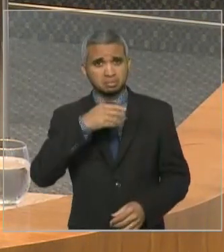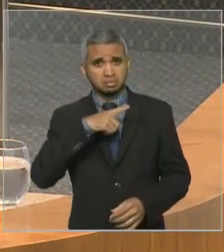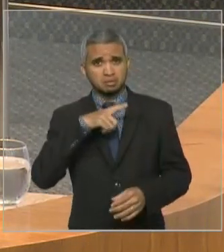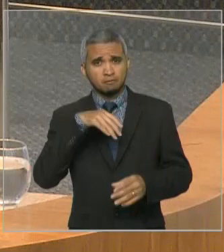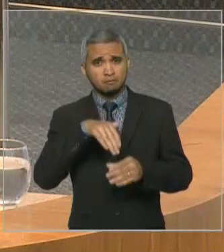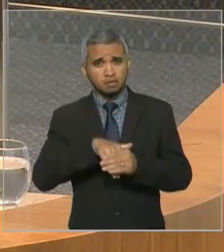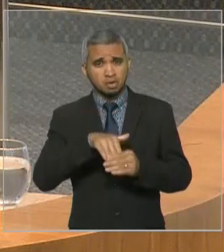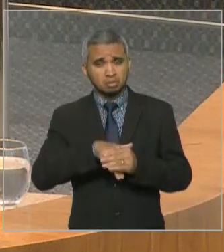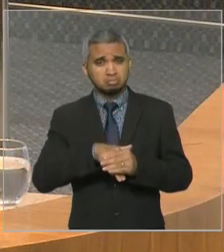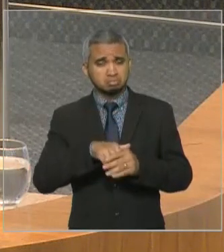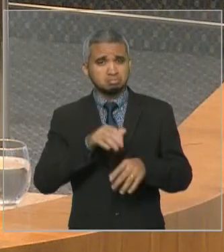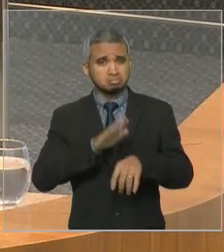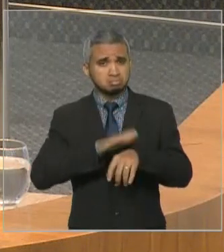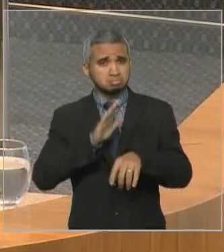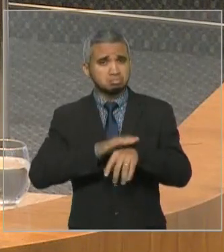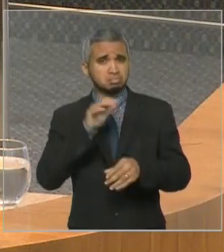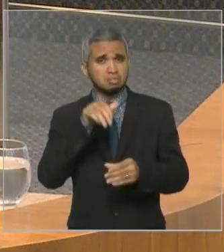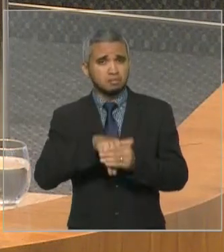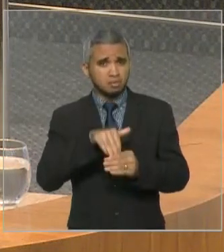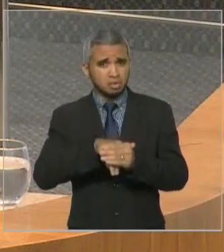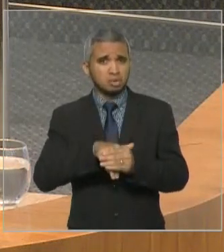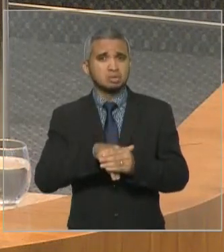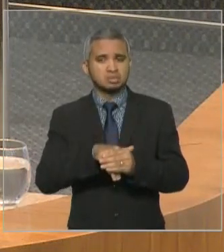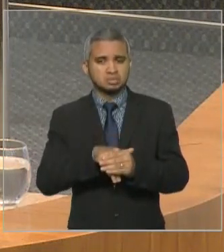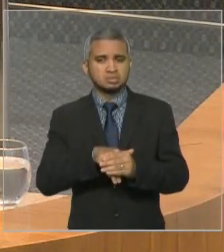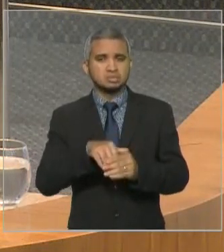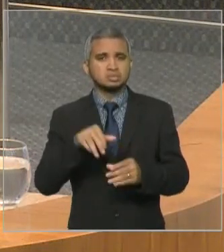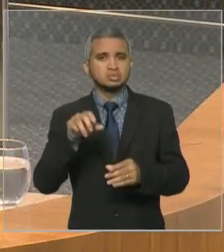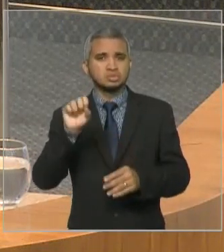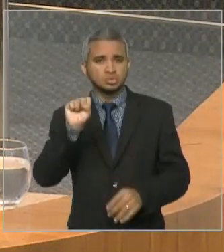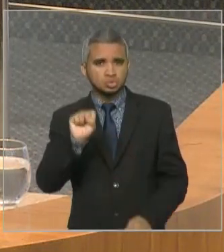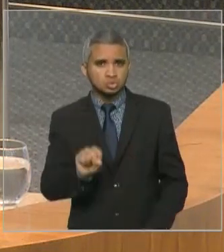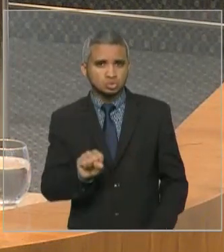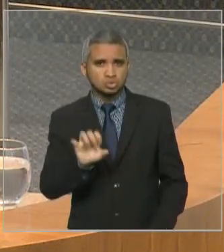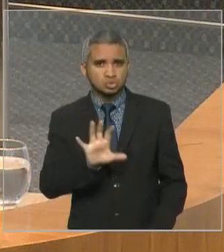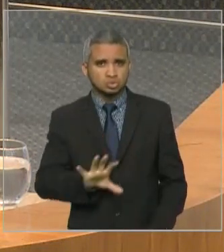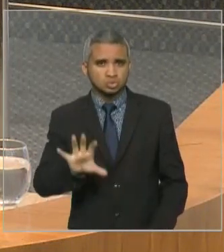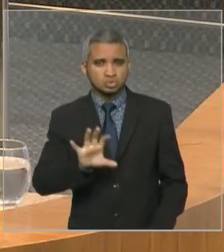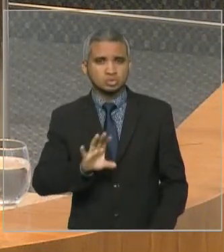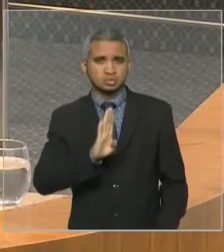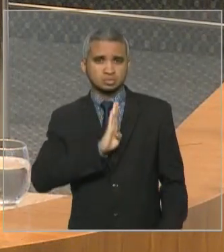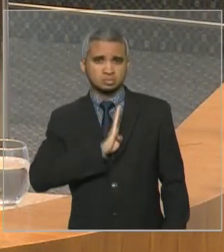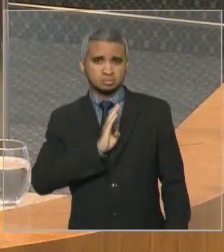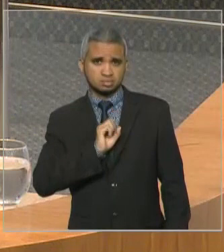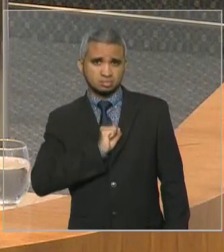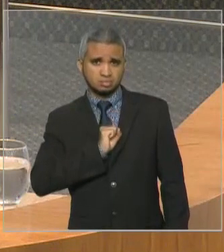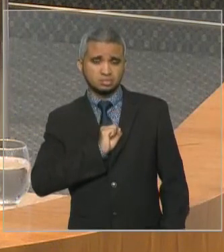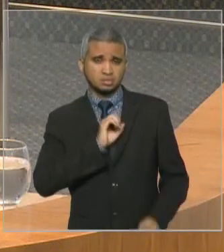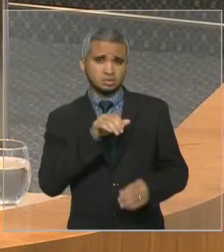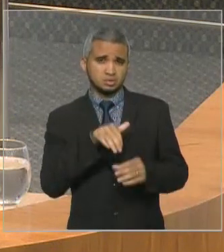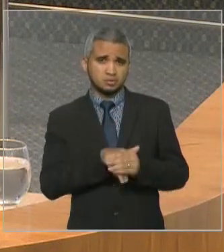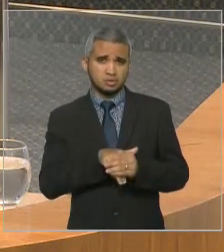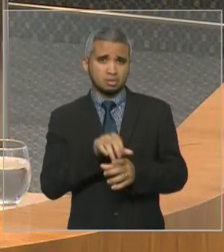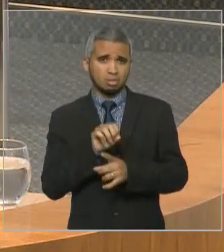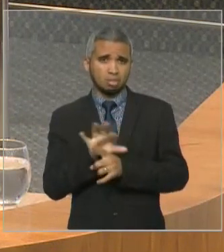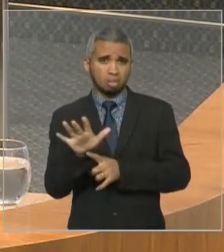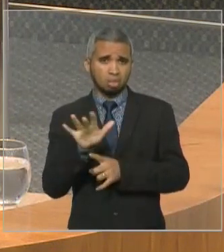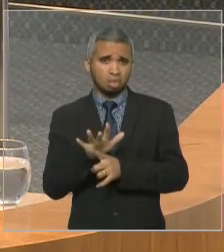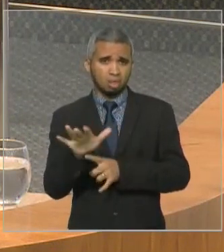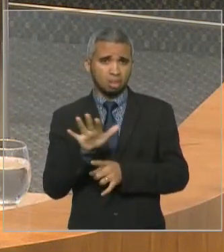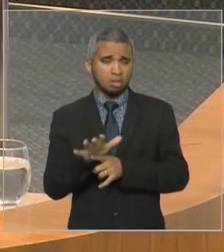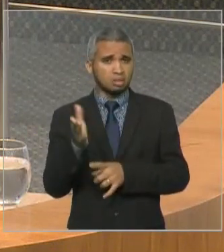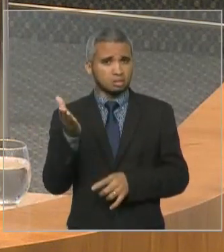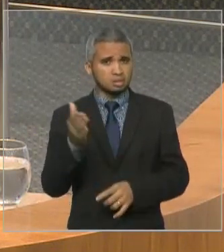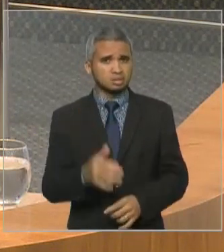votação imensa, só da região sul do estado, de Balsas, foi uma votação enorme, que V.